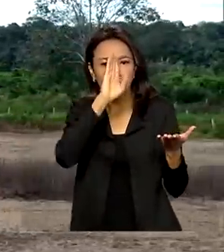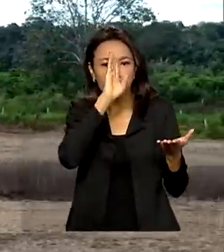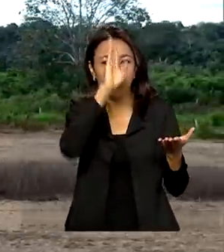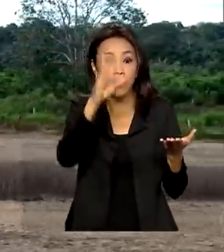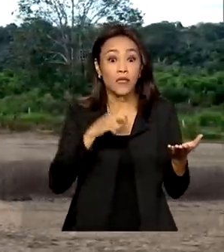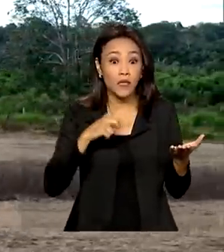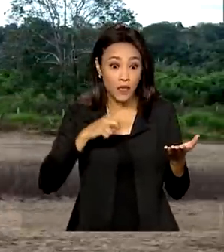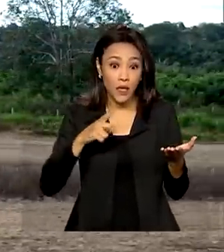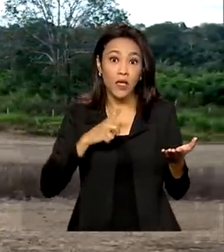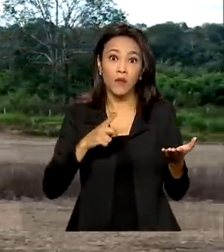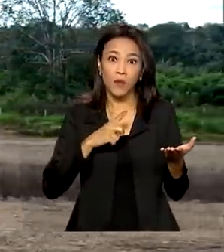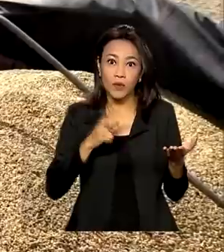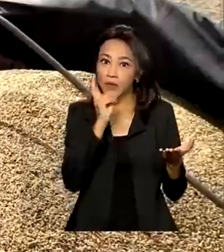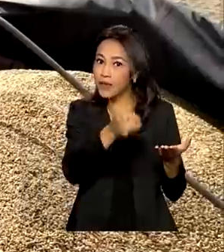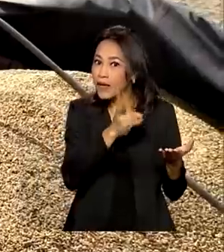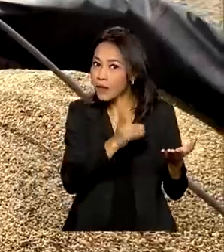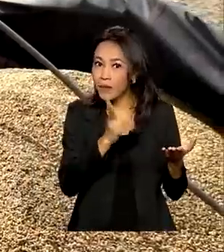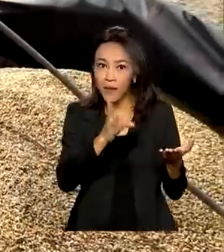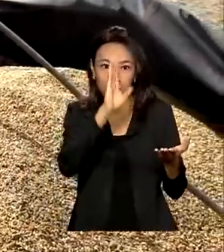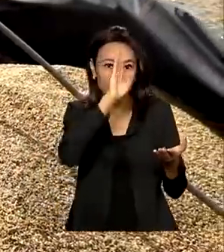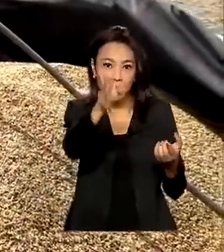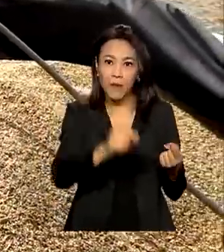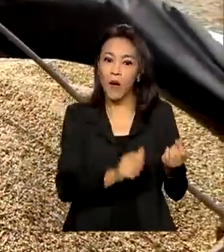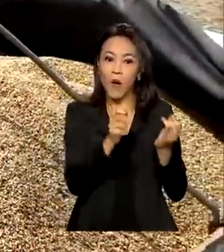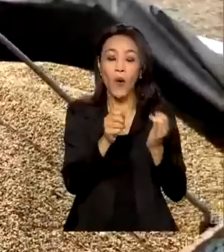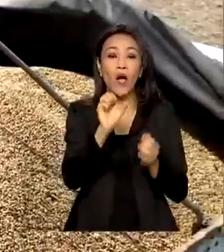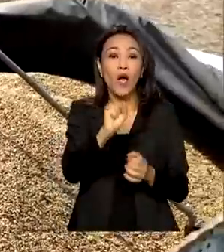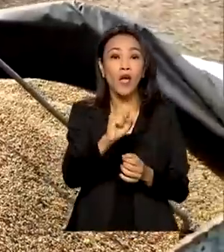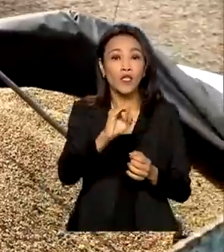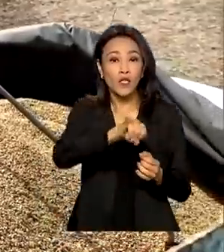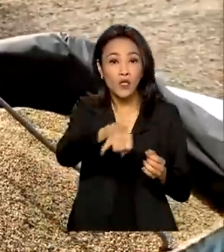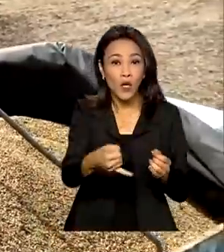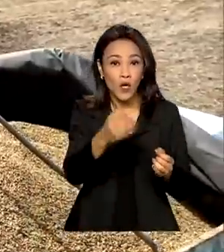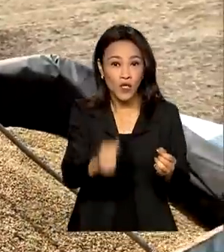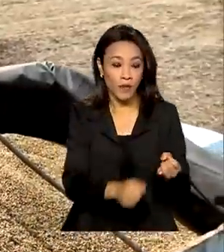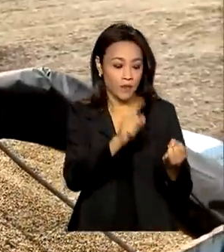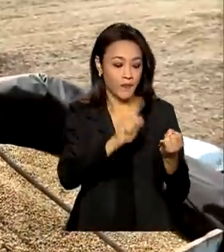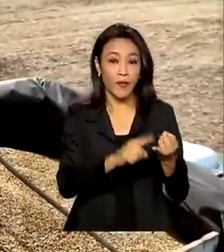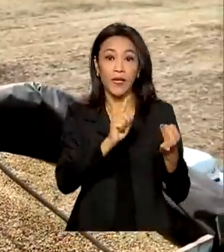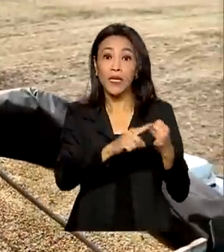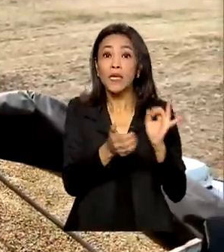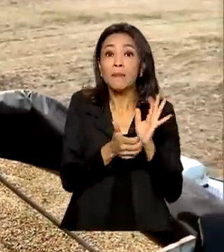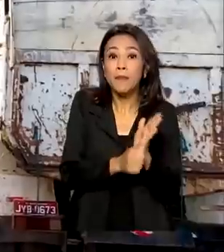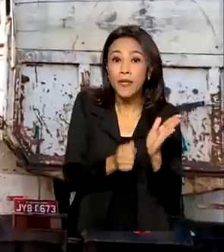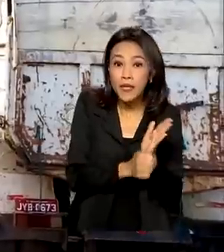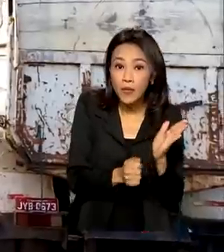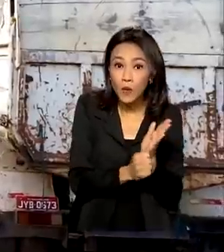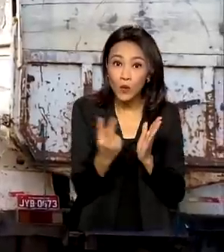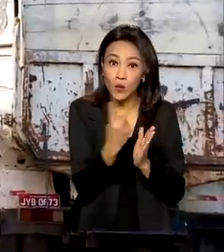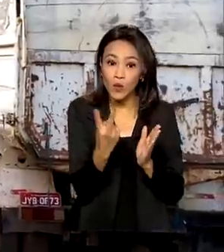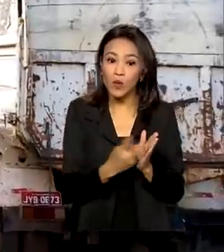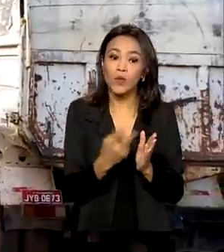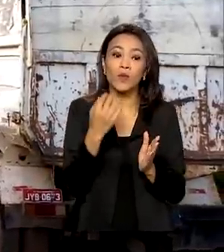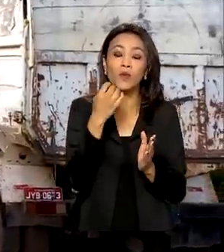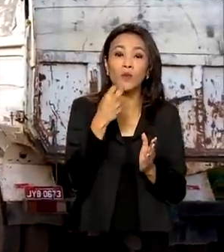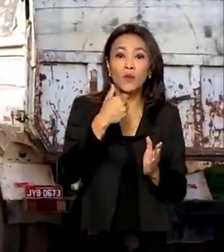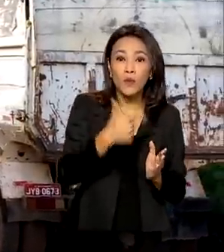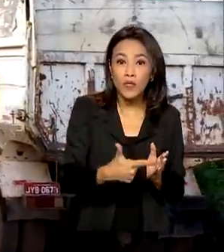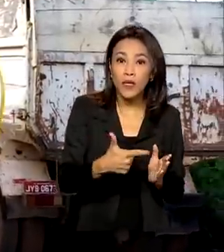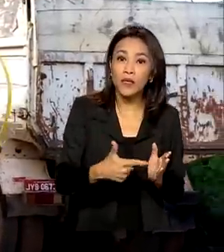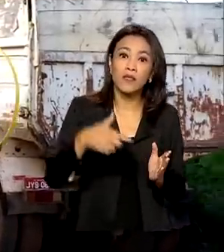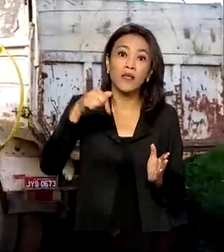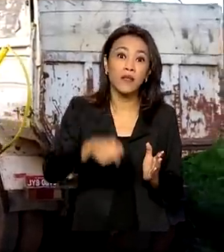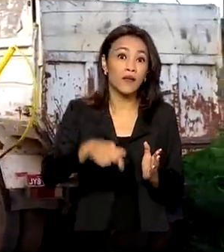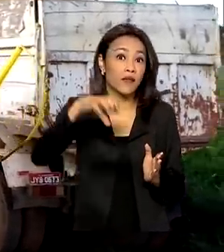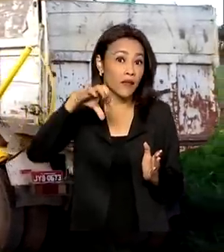nossos carro-chefes de sempre, a soja e o milho juntas respondem por cerca de 279,3 milhões de